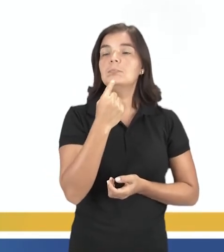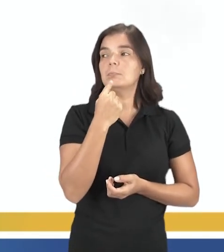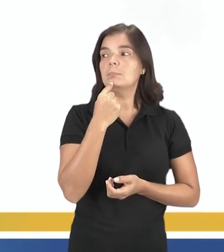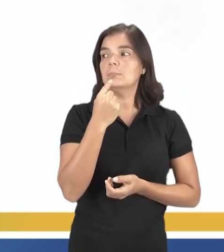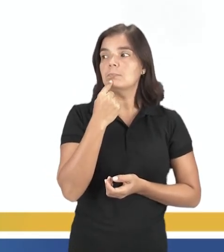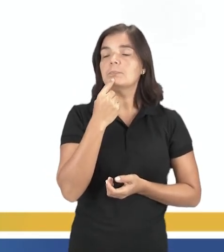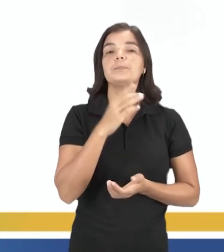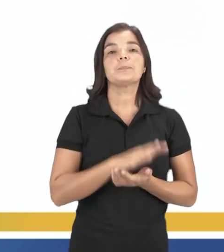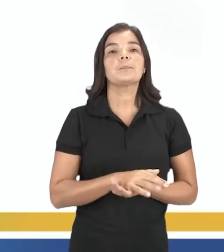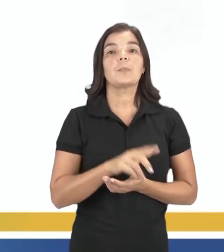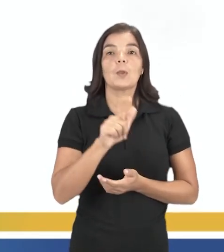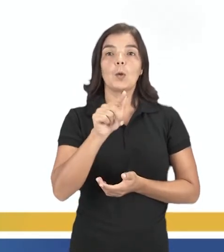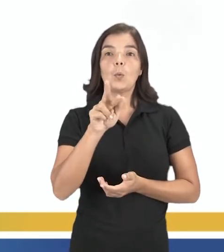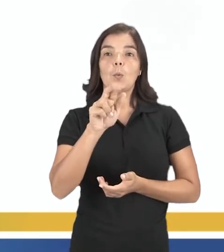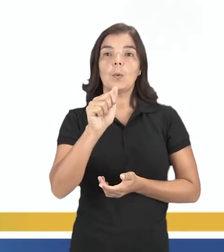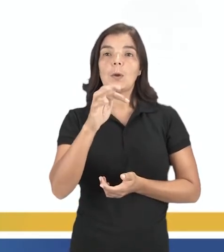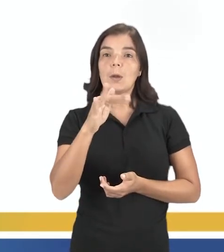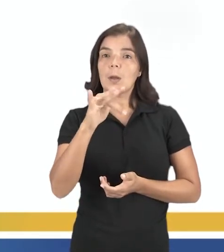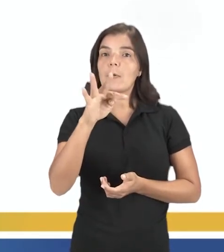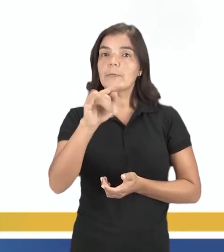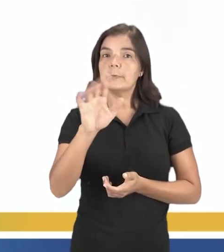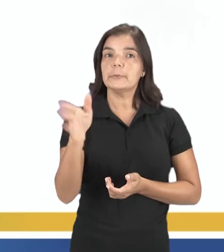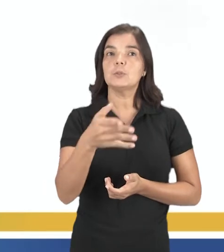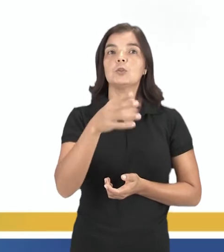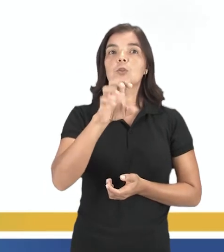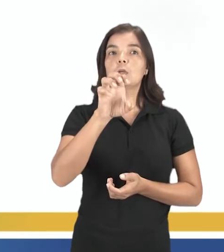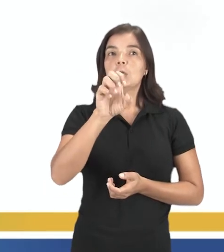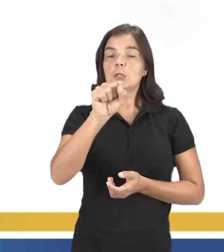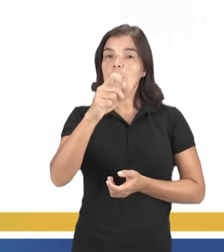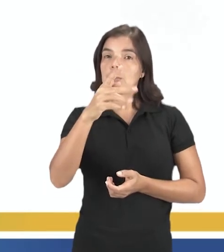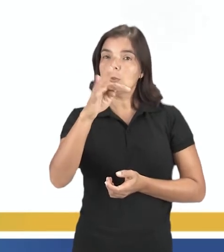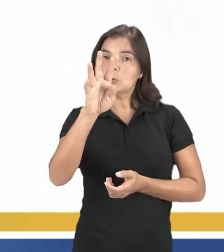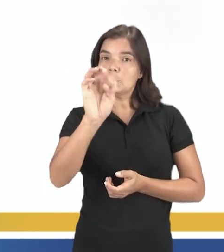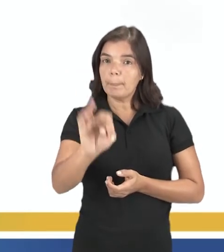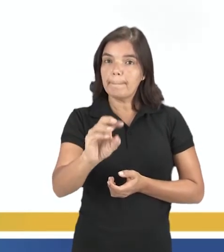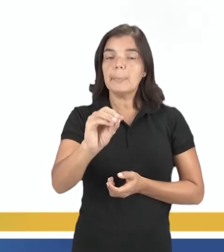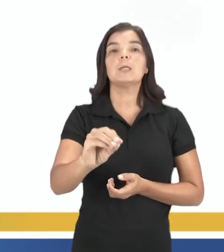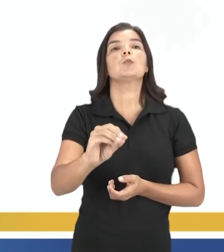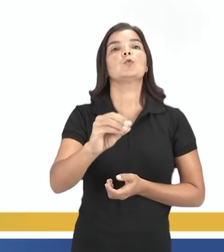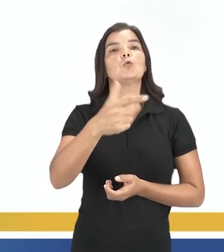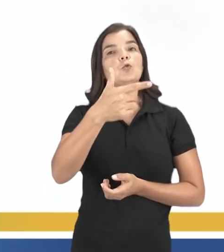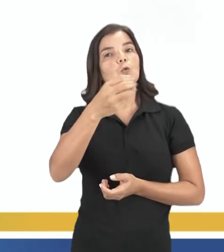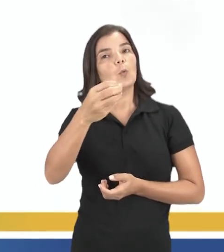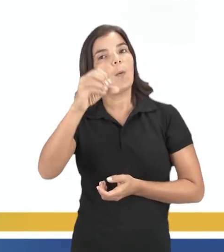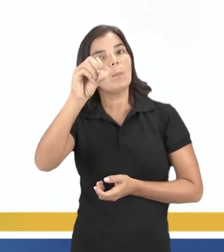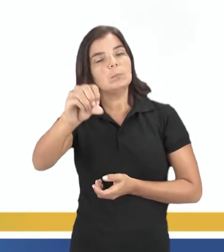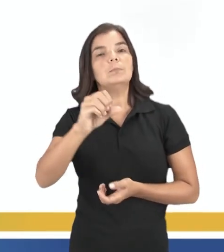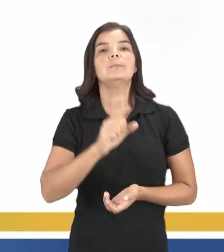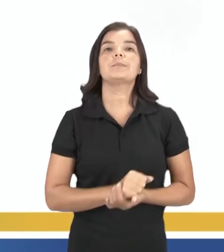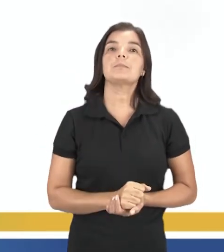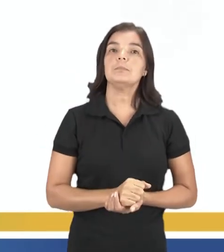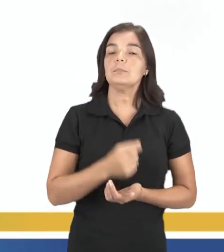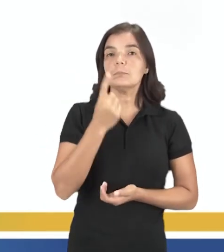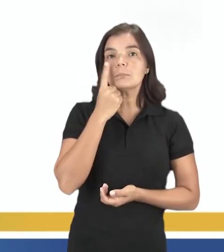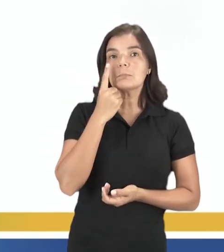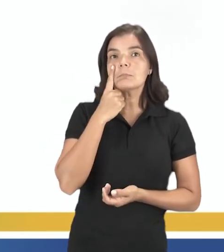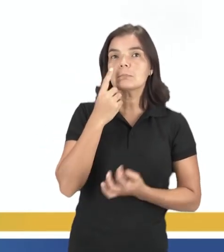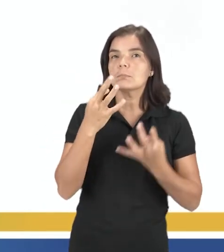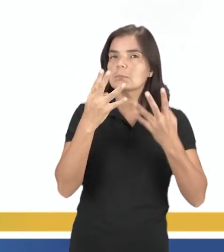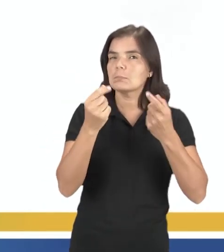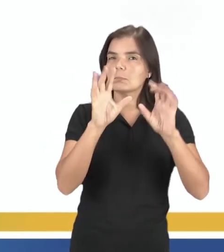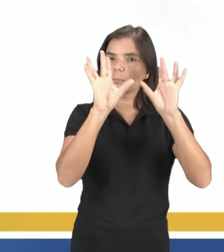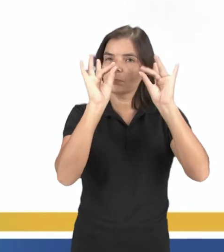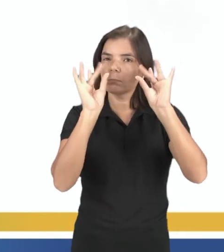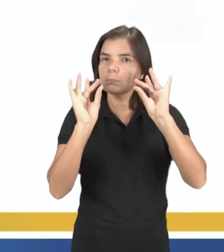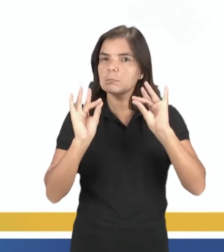É um grafite do grafiteiro Espeto que está no Museu Afro-Brasileiro de 2009, ok? Observem todos